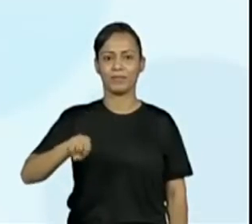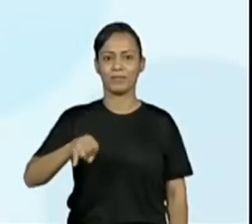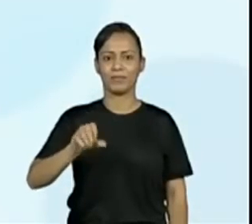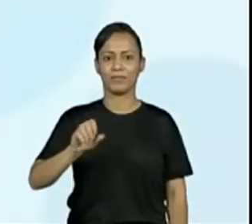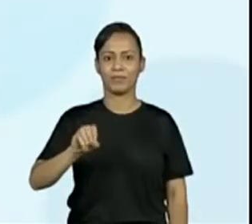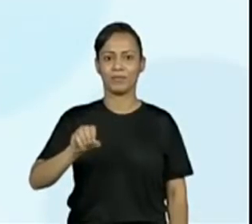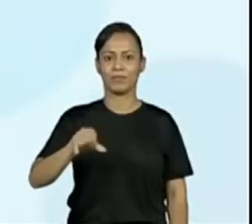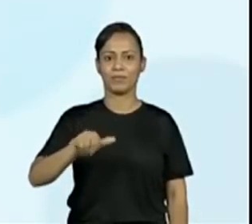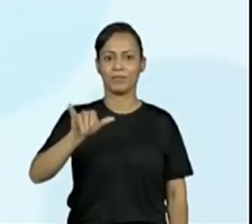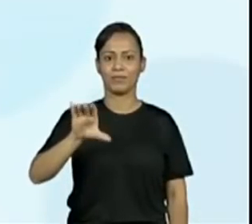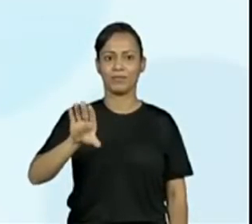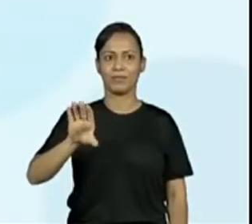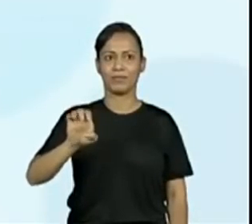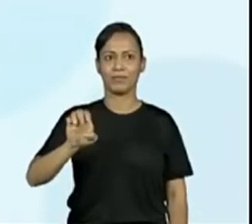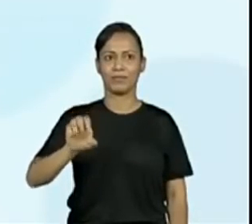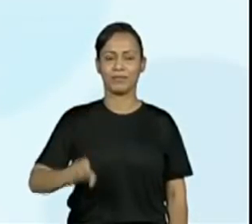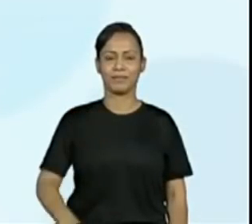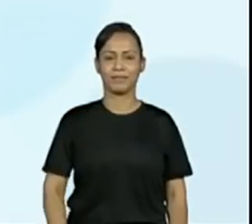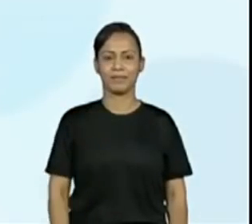Juliana,